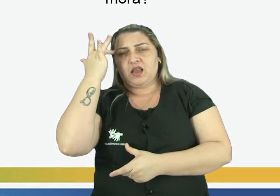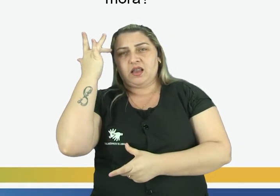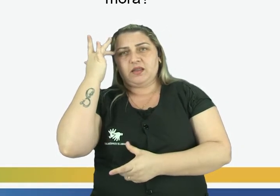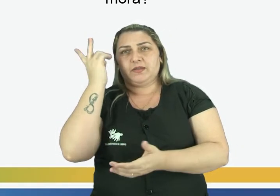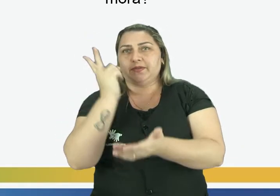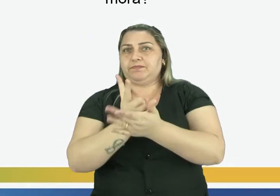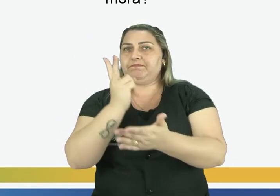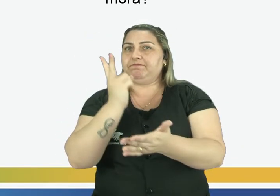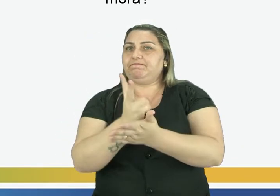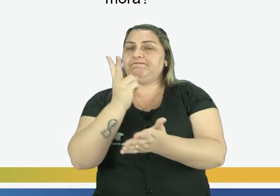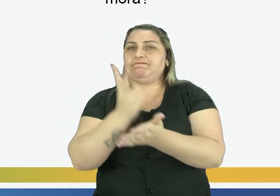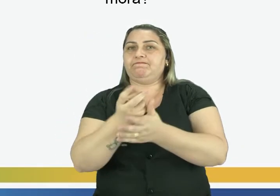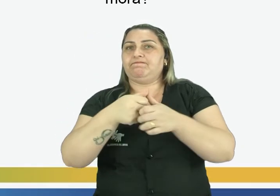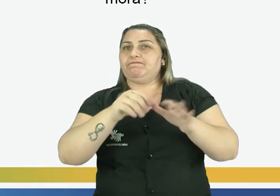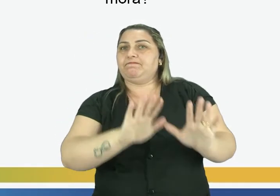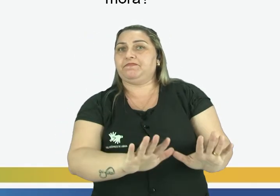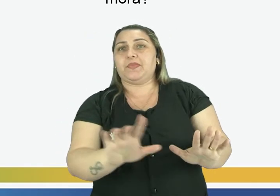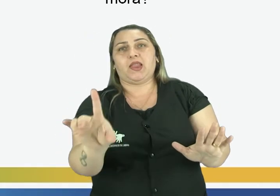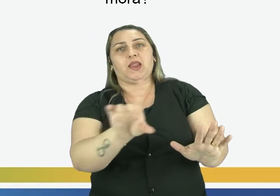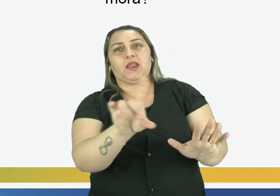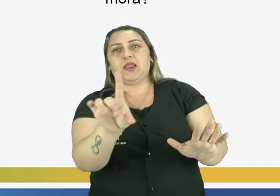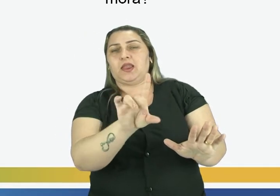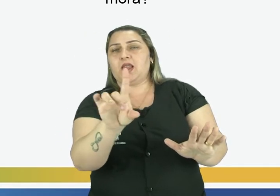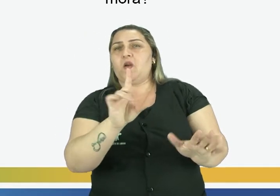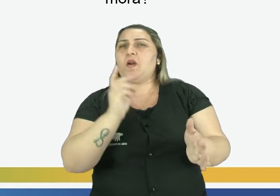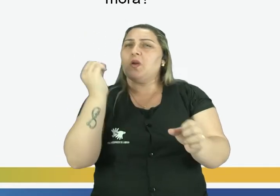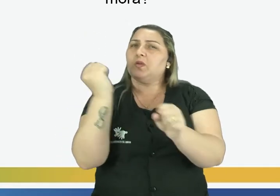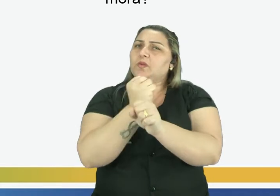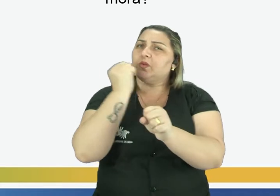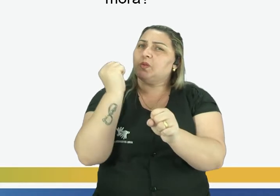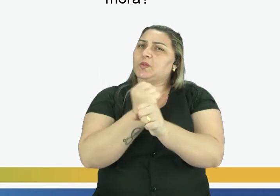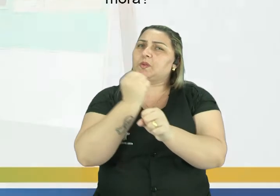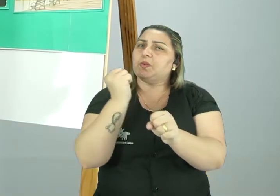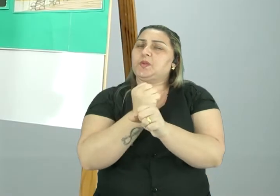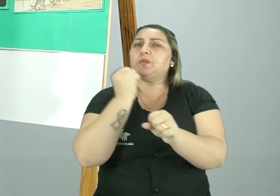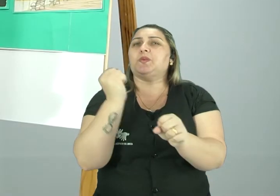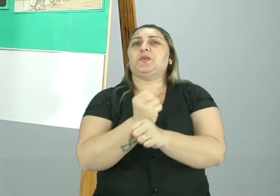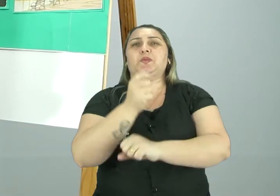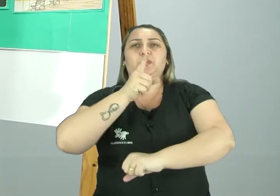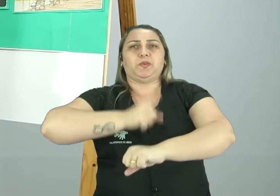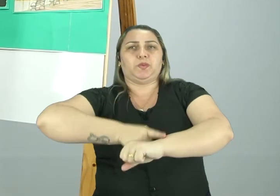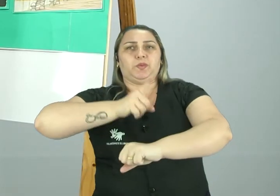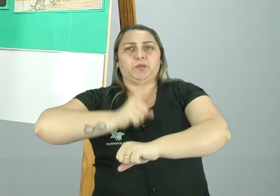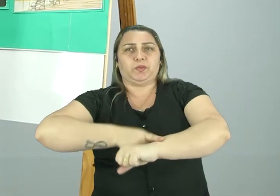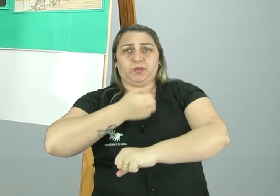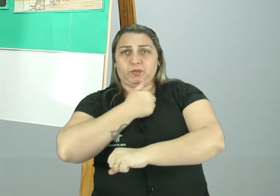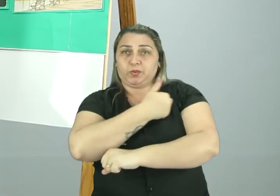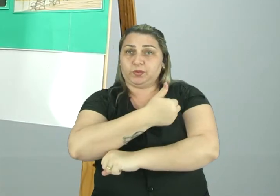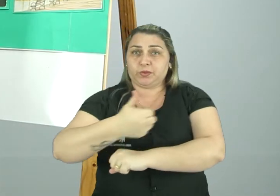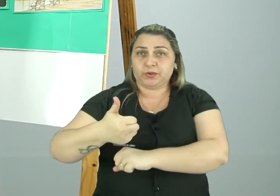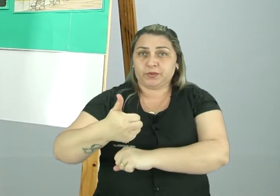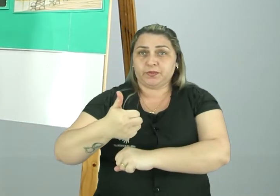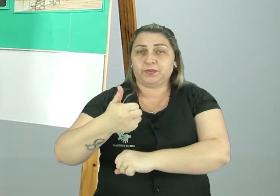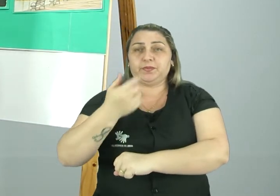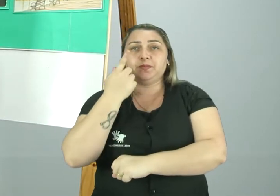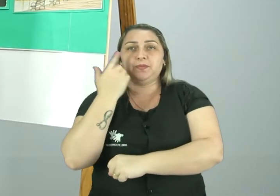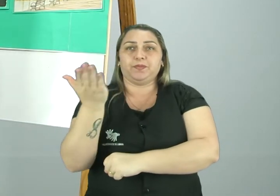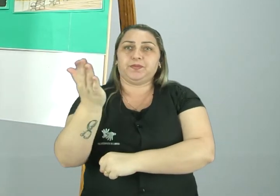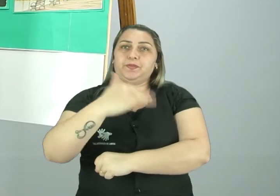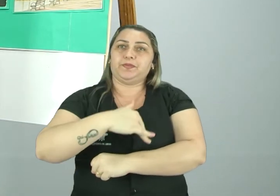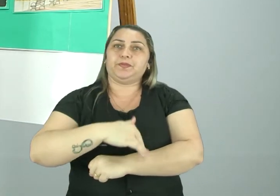ele sempre esteve ali. E não é assim. Ele foi construído ao longo do tempo. Tudo bem? Vamos lá.